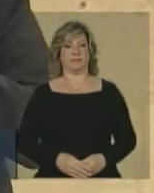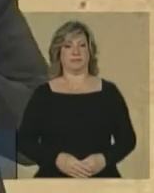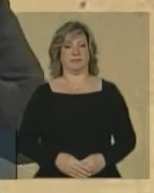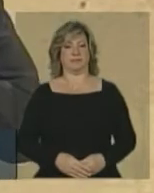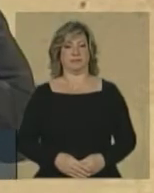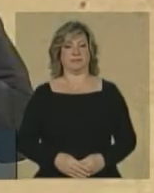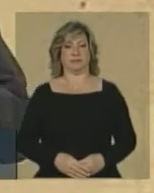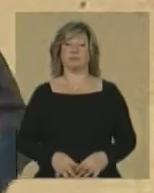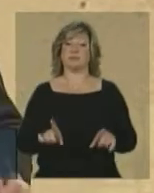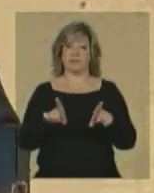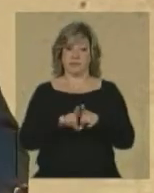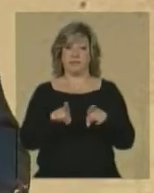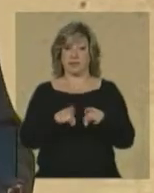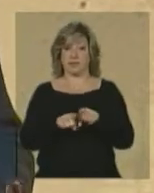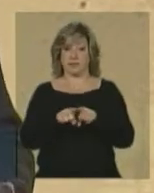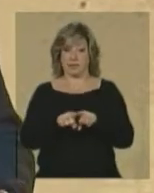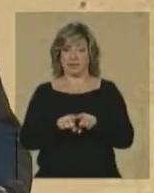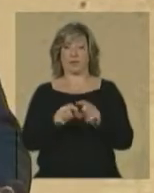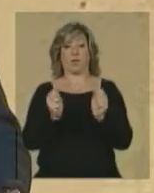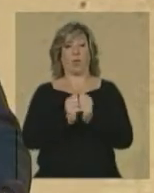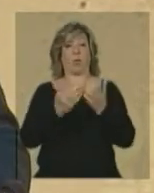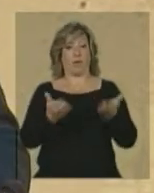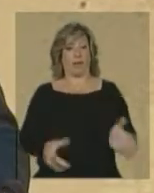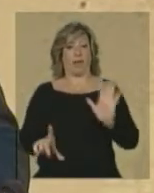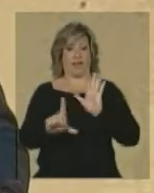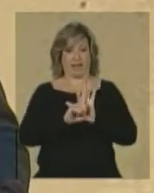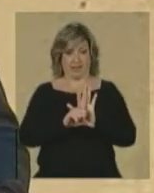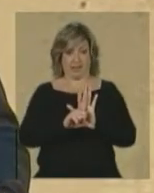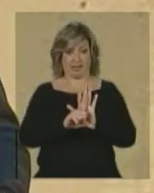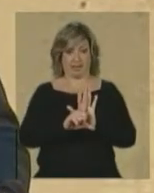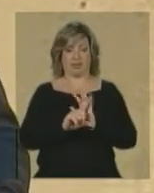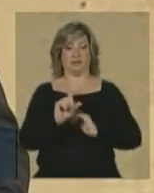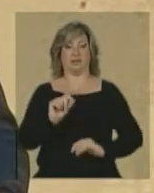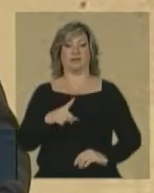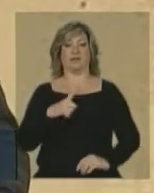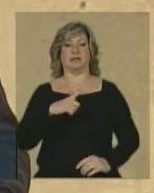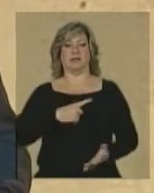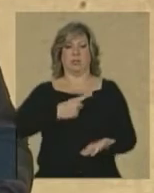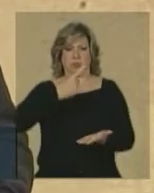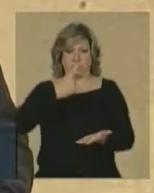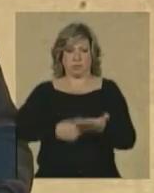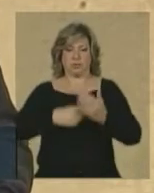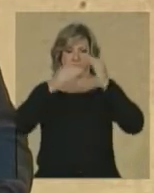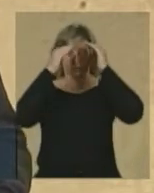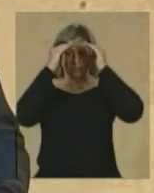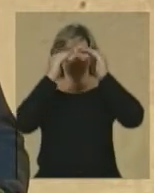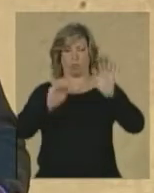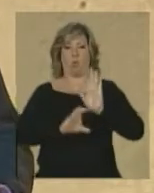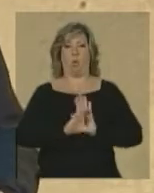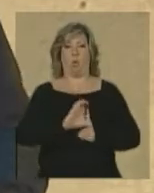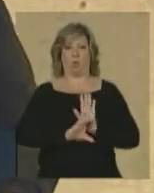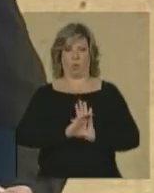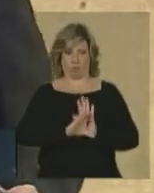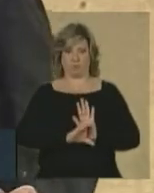Além disso, com esta lei, dando cumprimento aos princípios constitucionais,